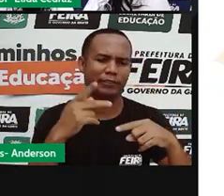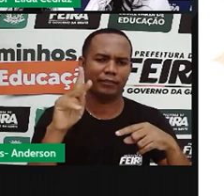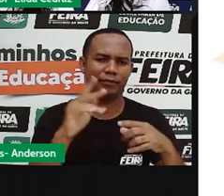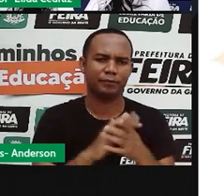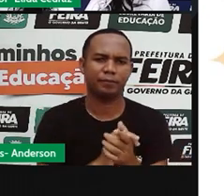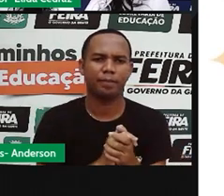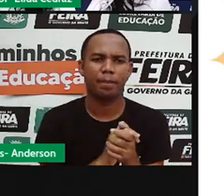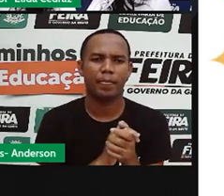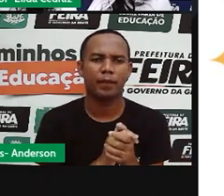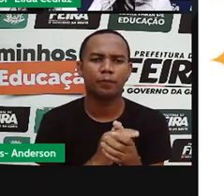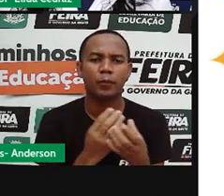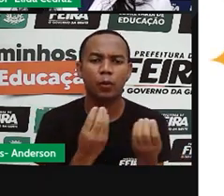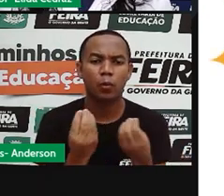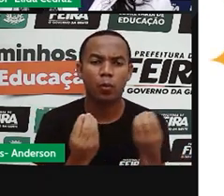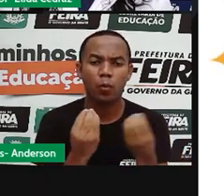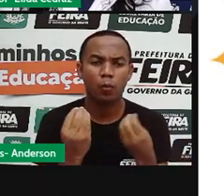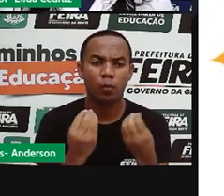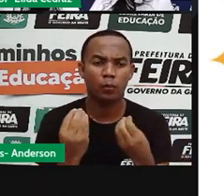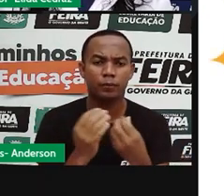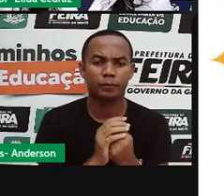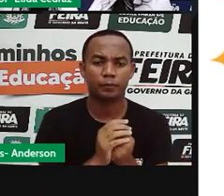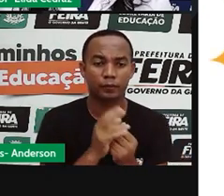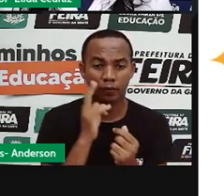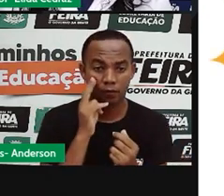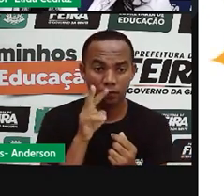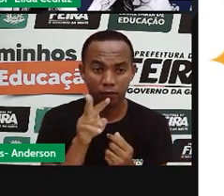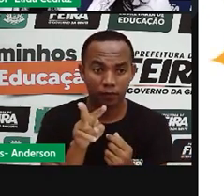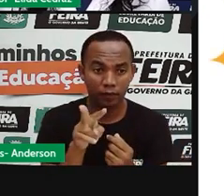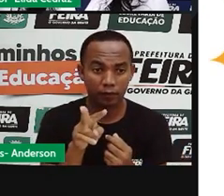As fontes naturais. Olha.